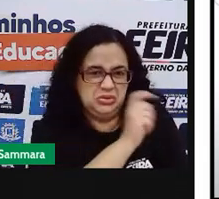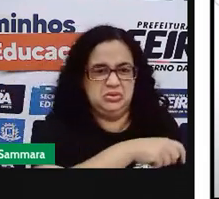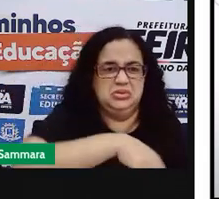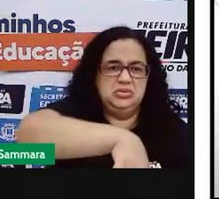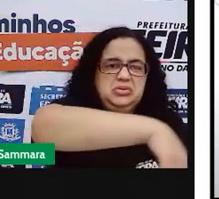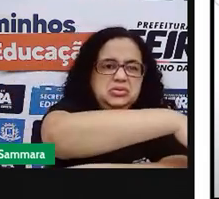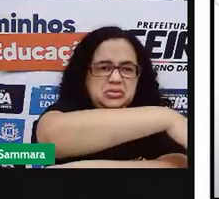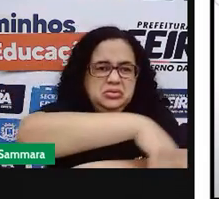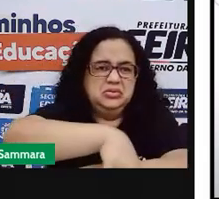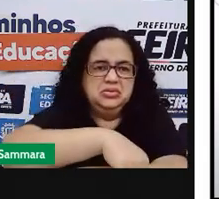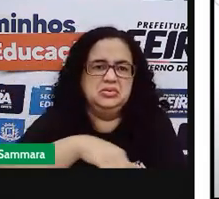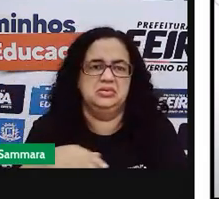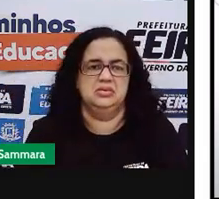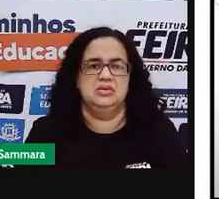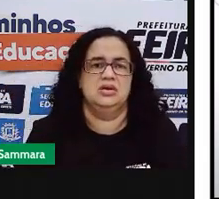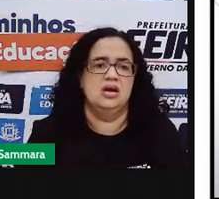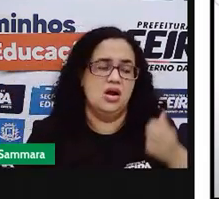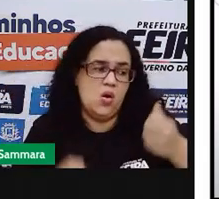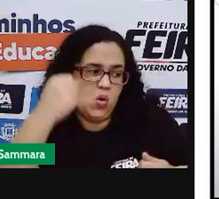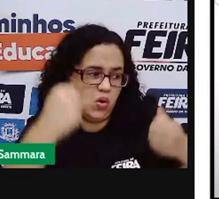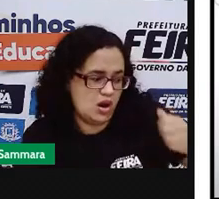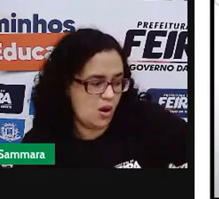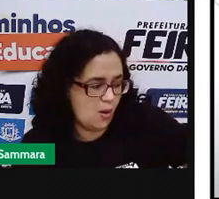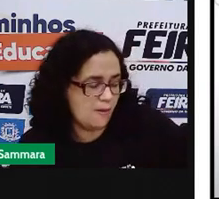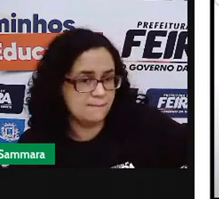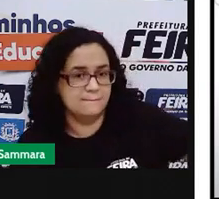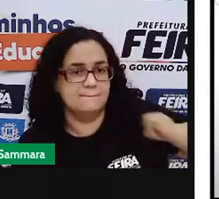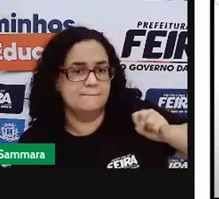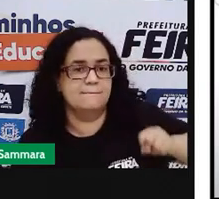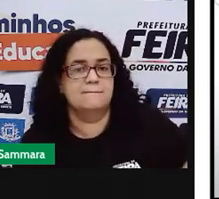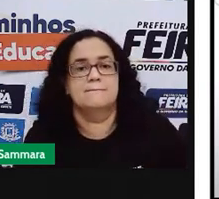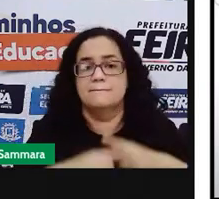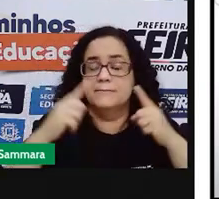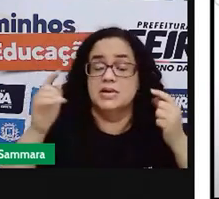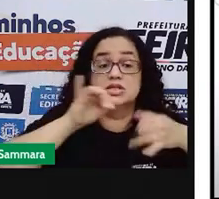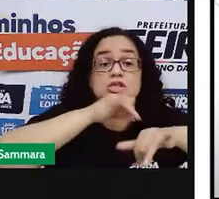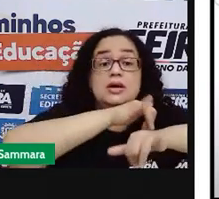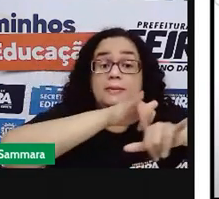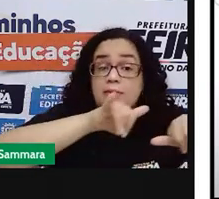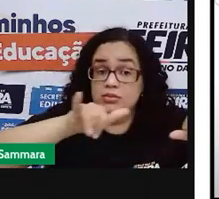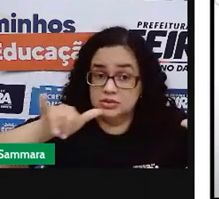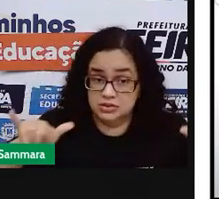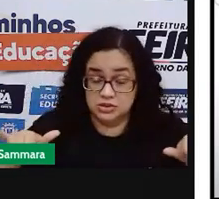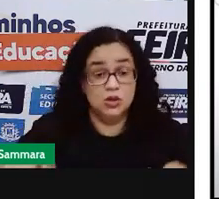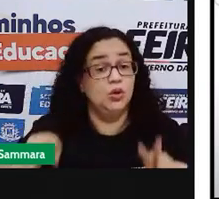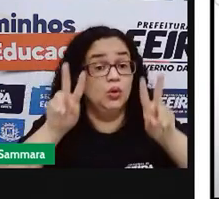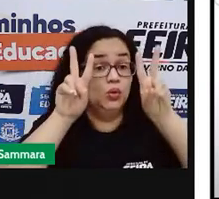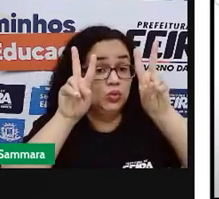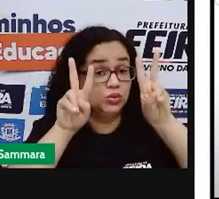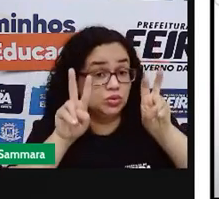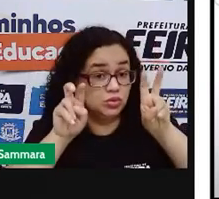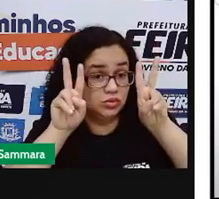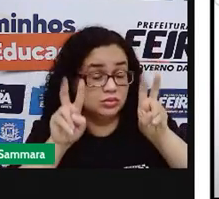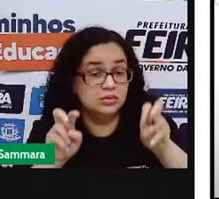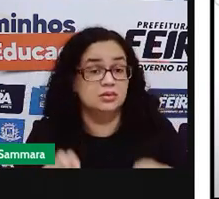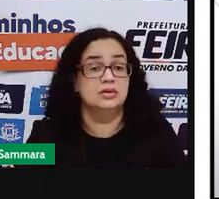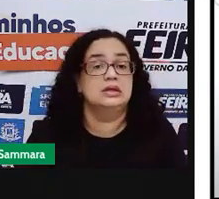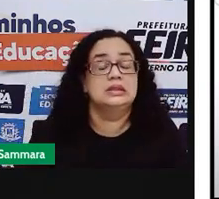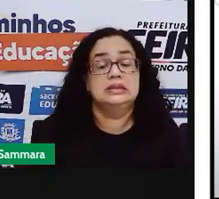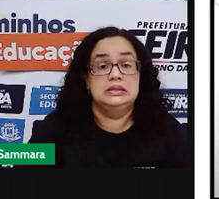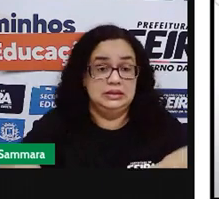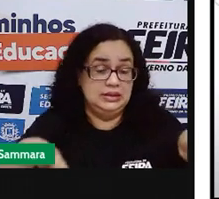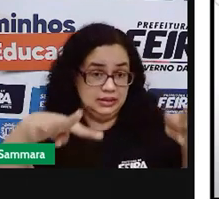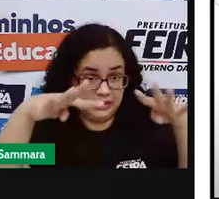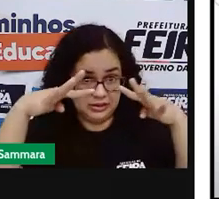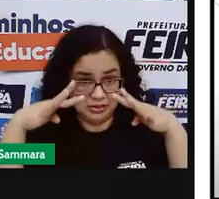rua para a hora do carro do lixo passar e carregar. Mas na publicidade, o título, ele prende a nossa